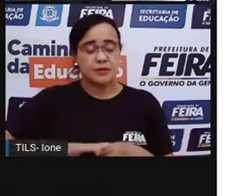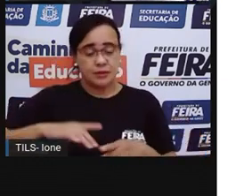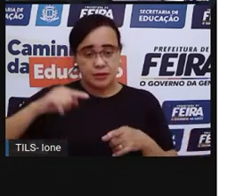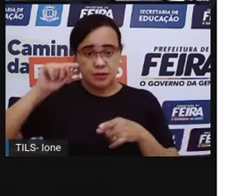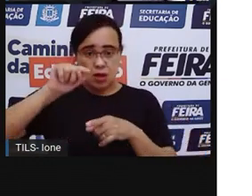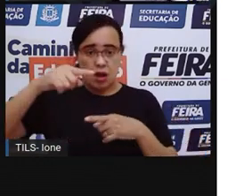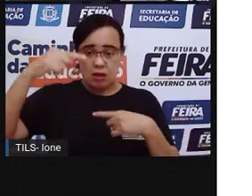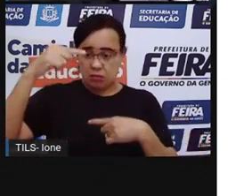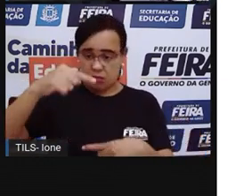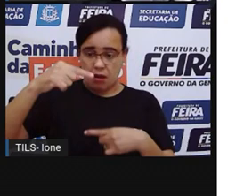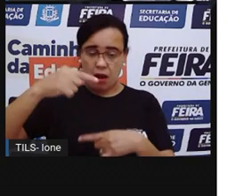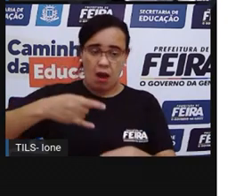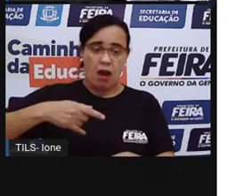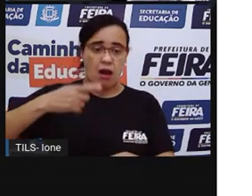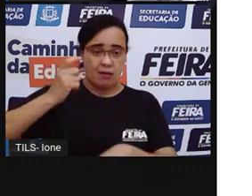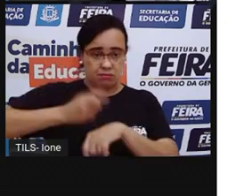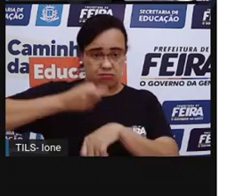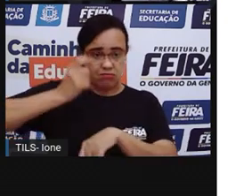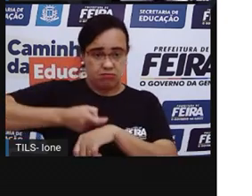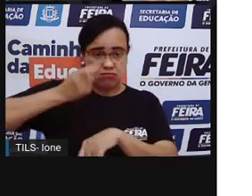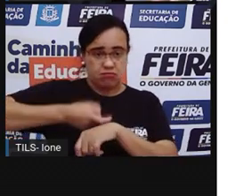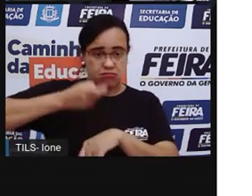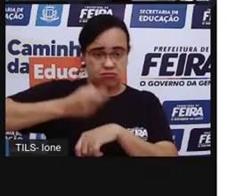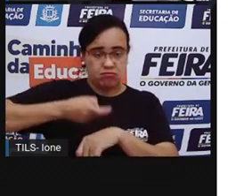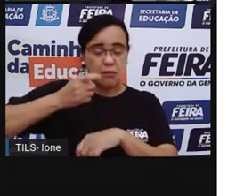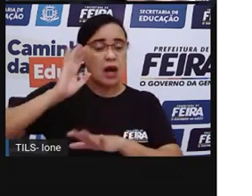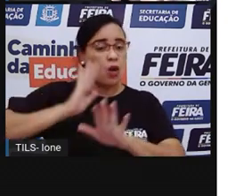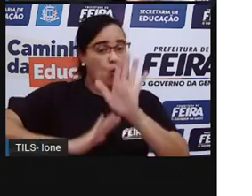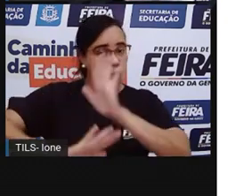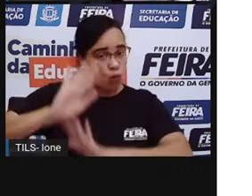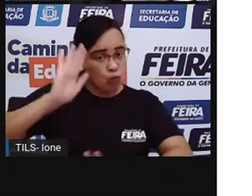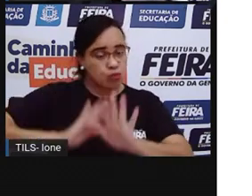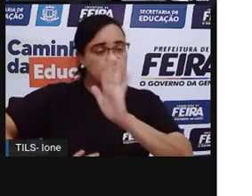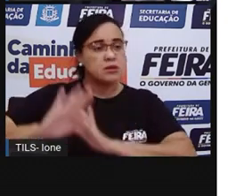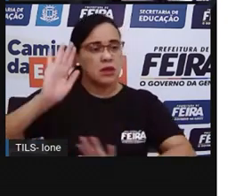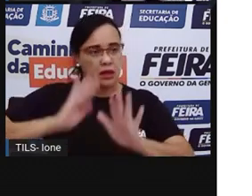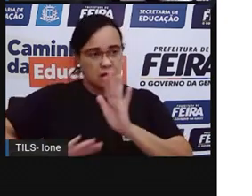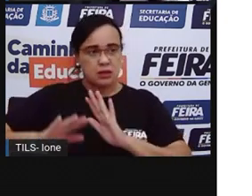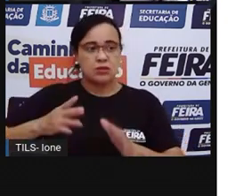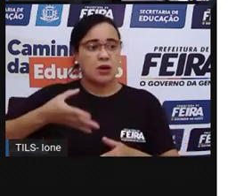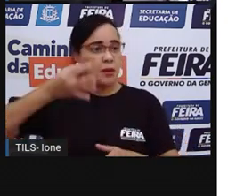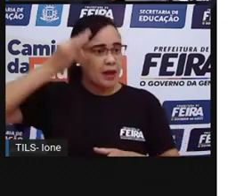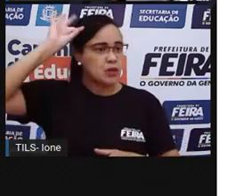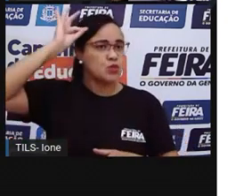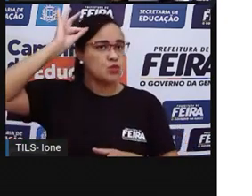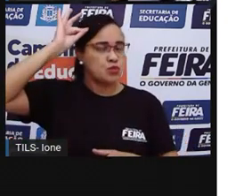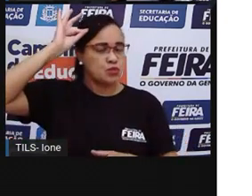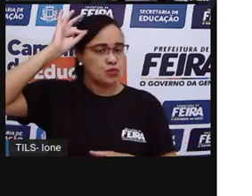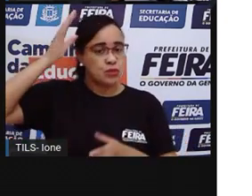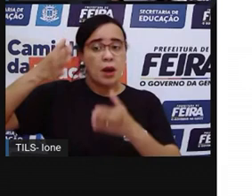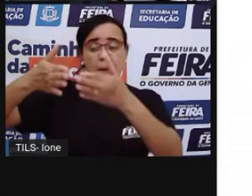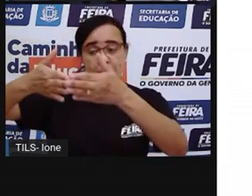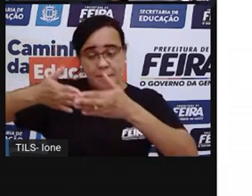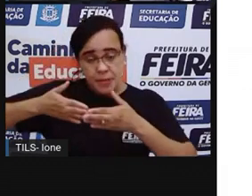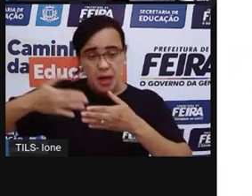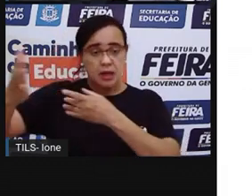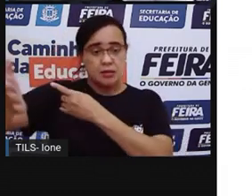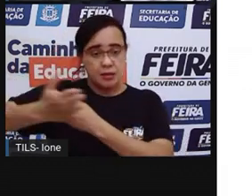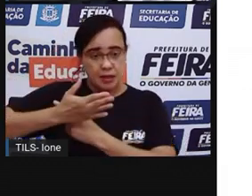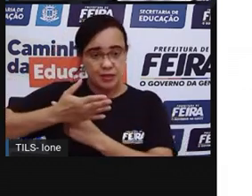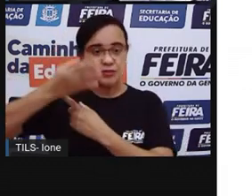é resistente. E aí vocês podem se machucar. Então quem tem que cortar é só um adulto, tá joia? E também